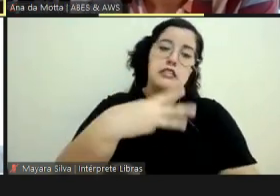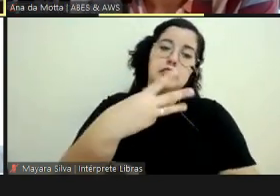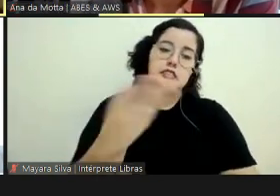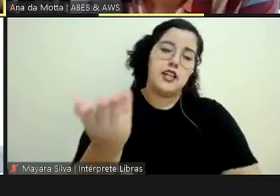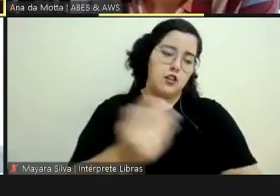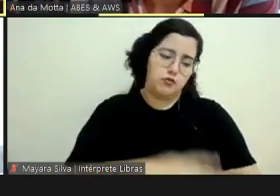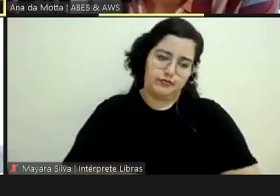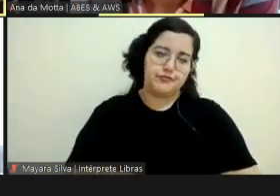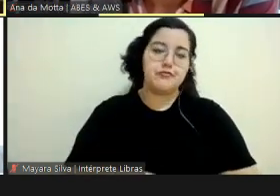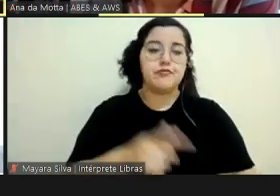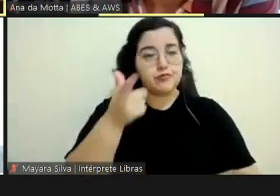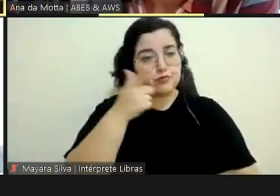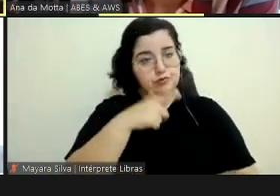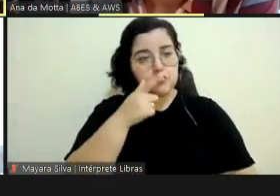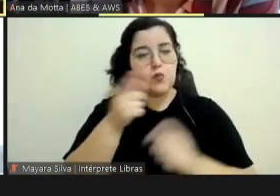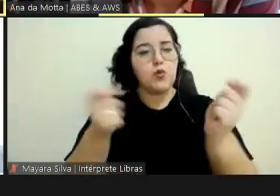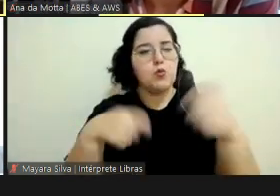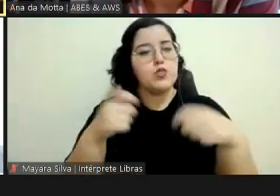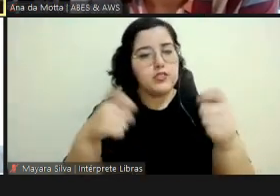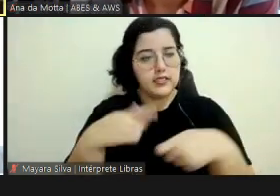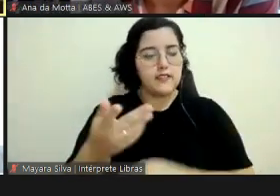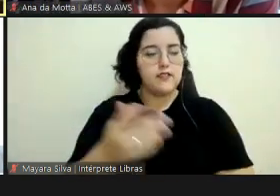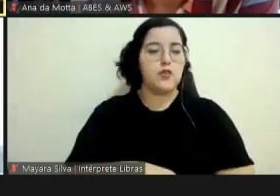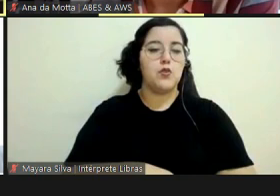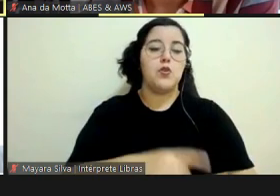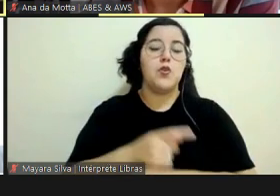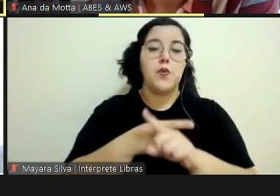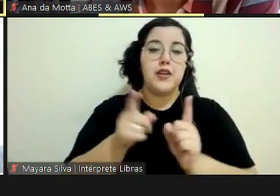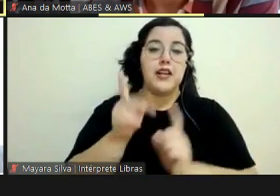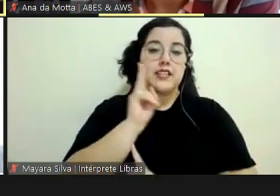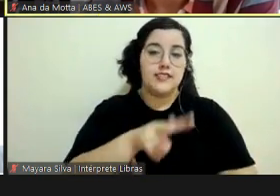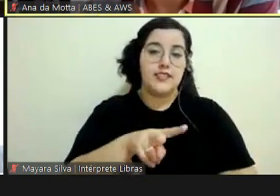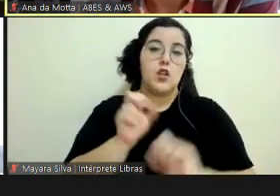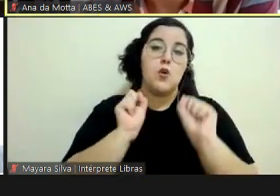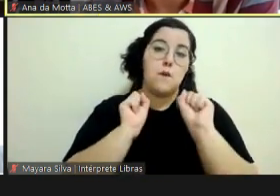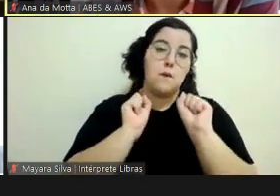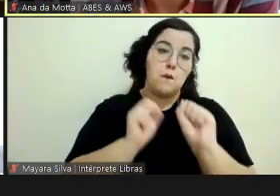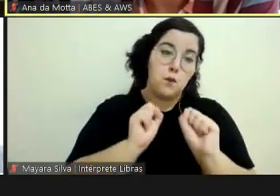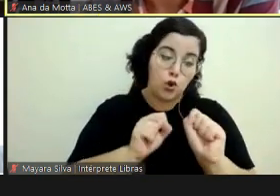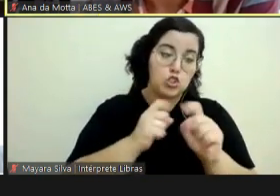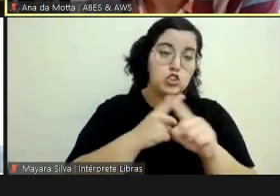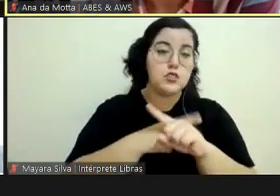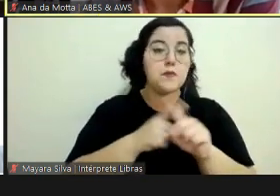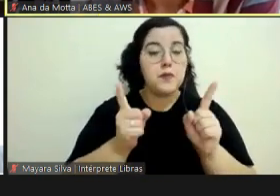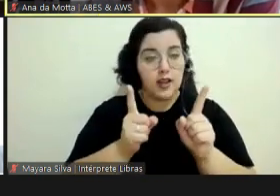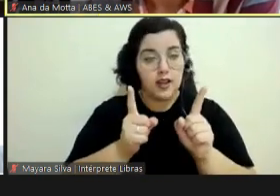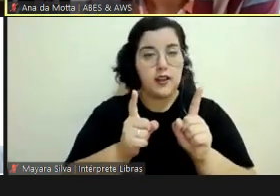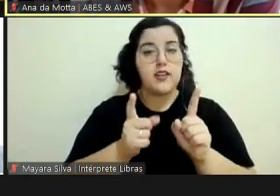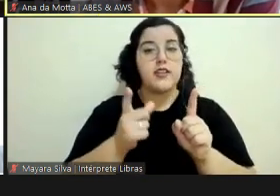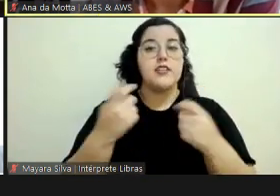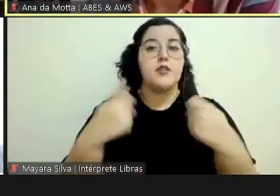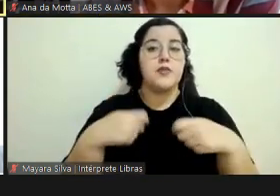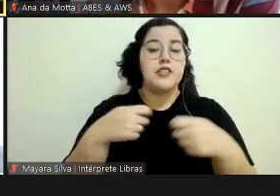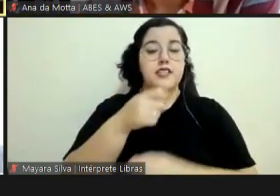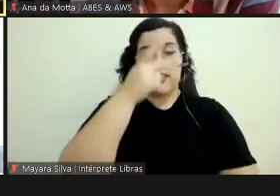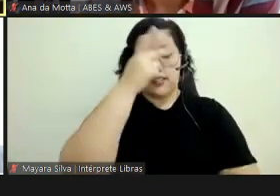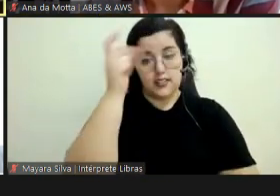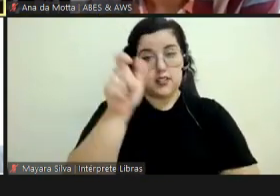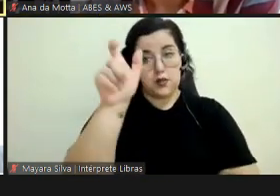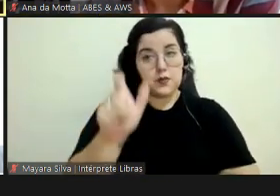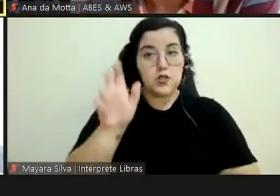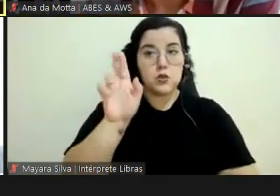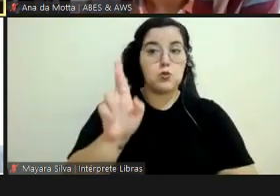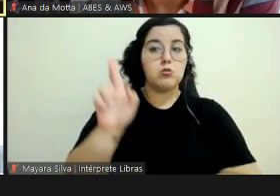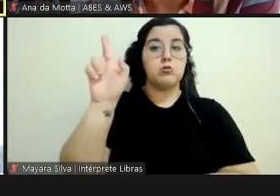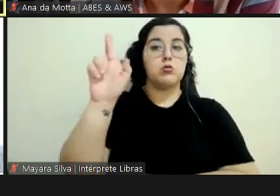Então, é possível. A única coisa que ele fala é, olha, você pode, desde que você tenha um servidor que seja responsável